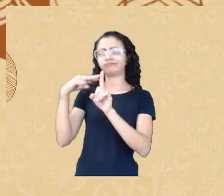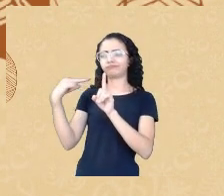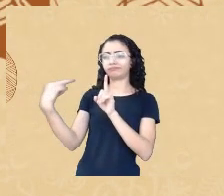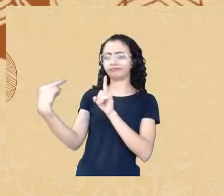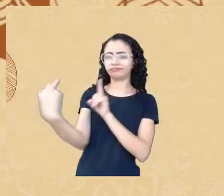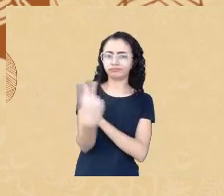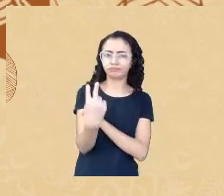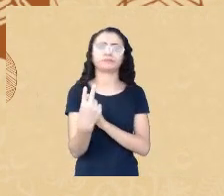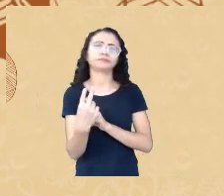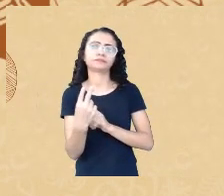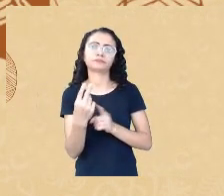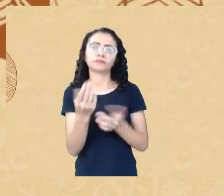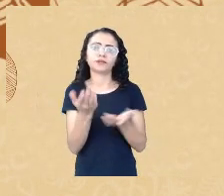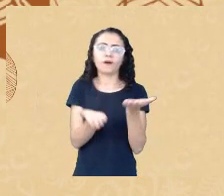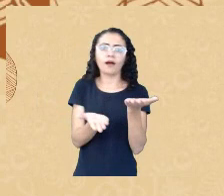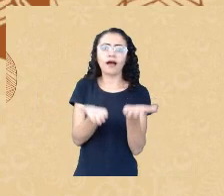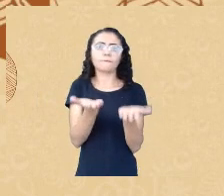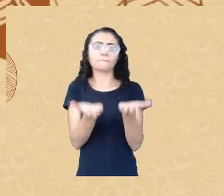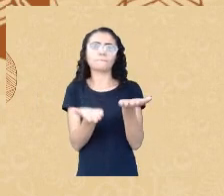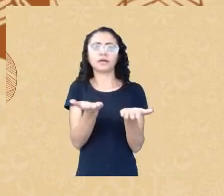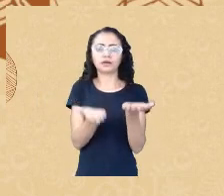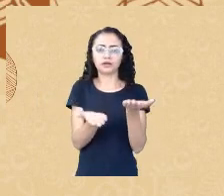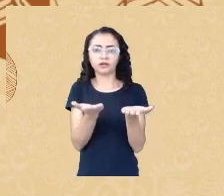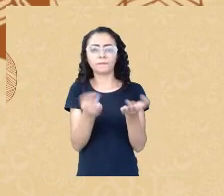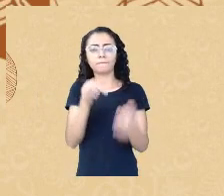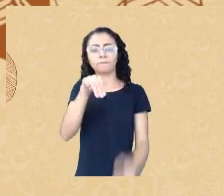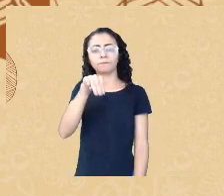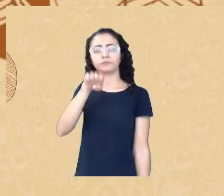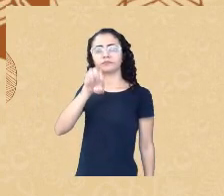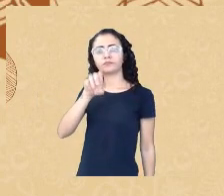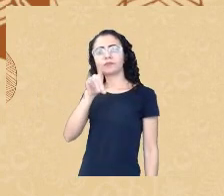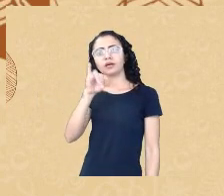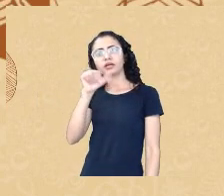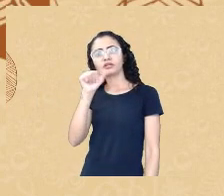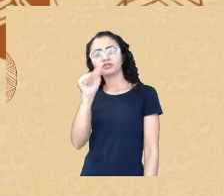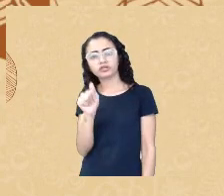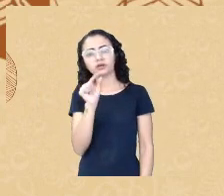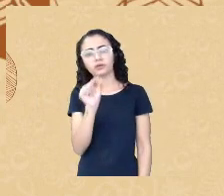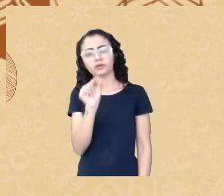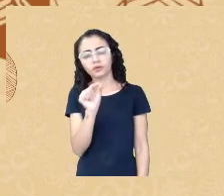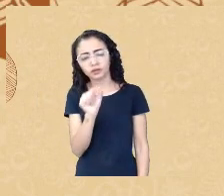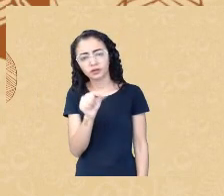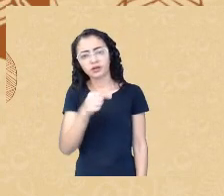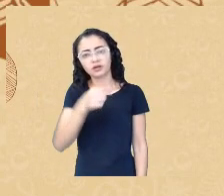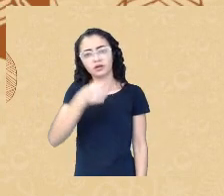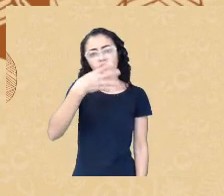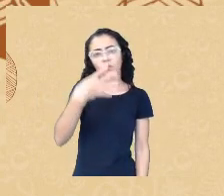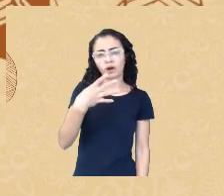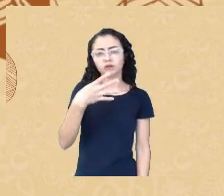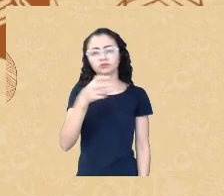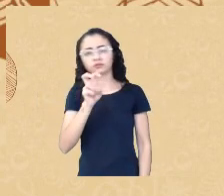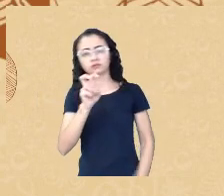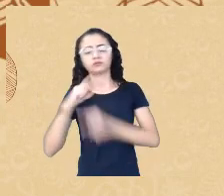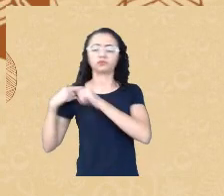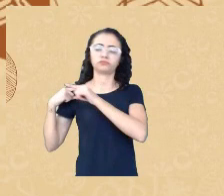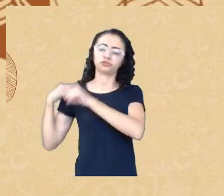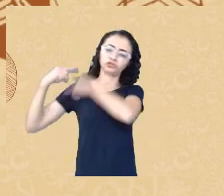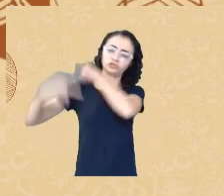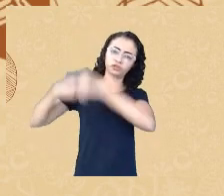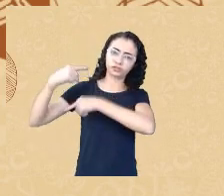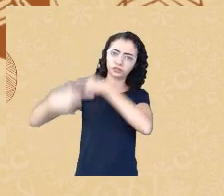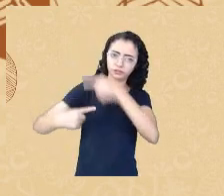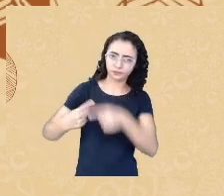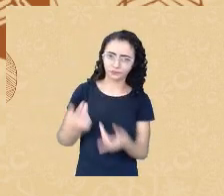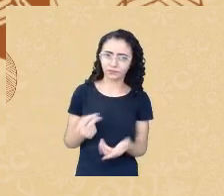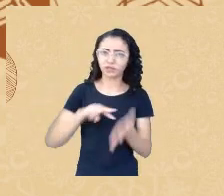vermelho a média desses todos os países de quatro a cinco gerações ou seja é o avô o